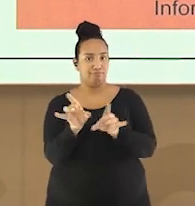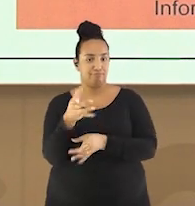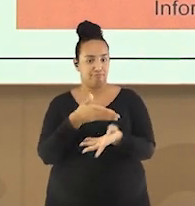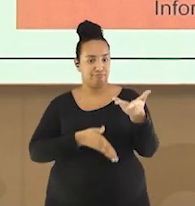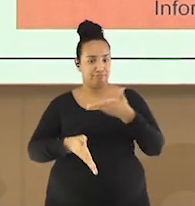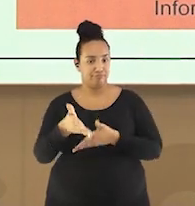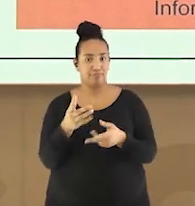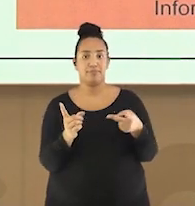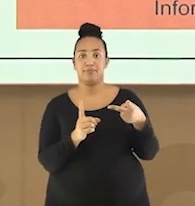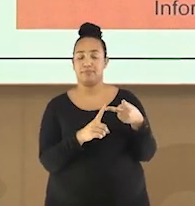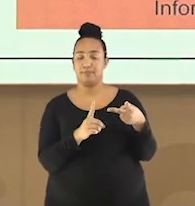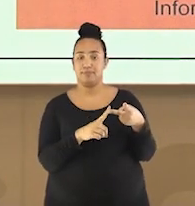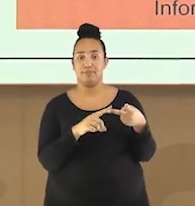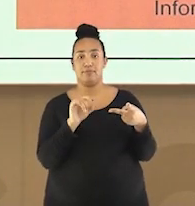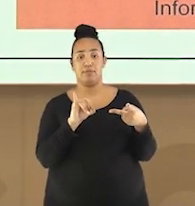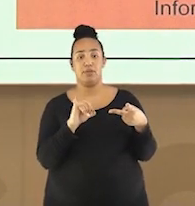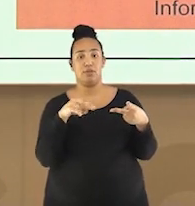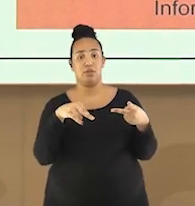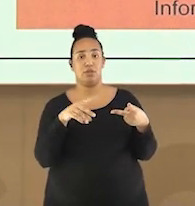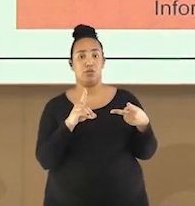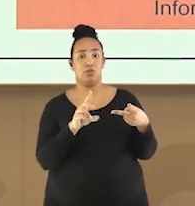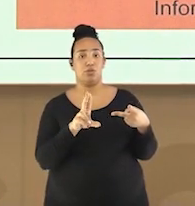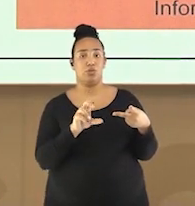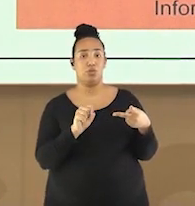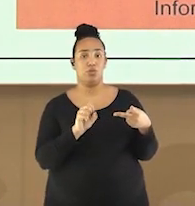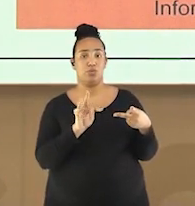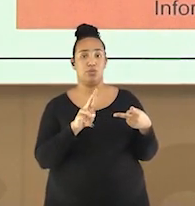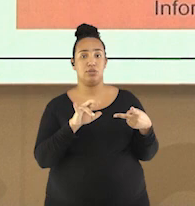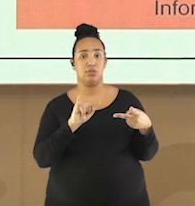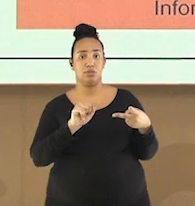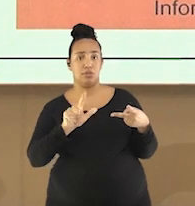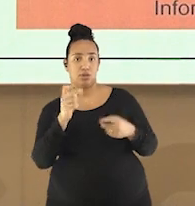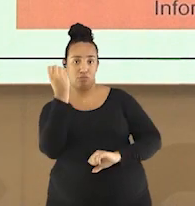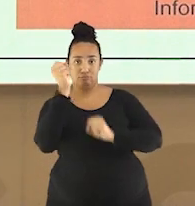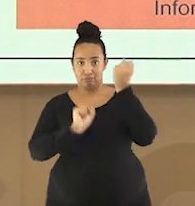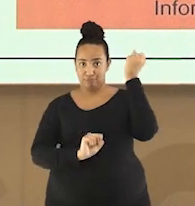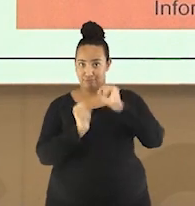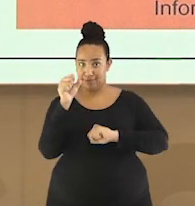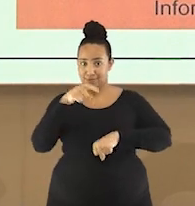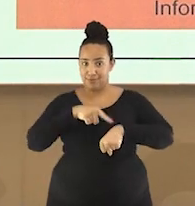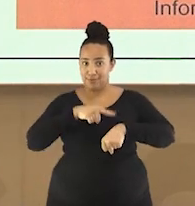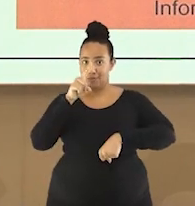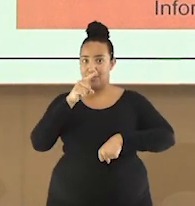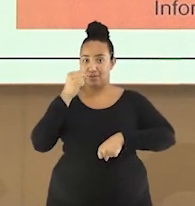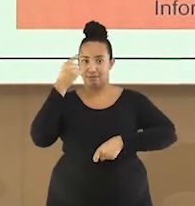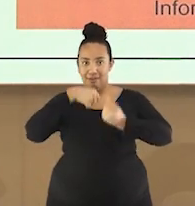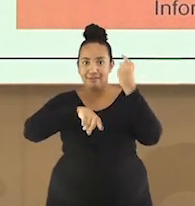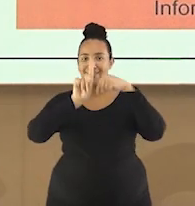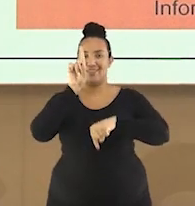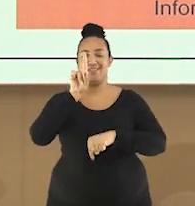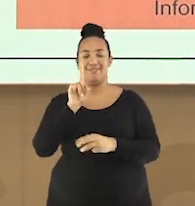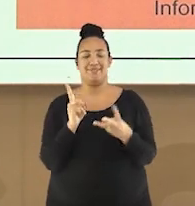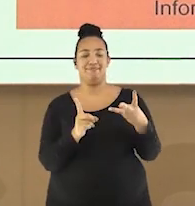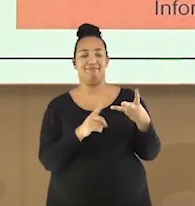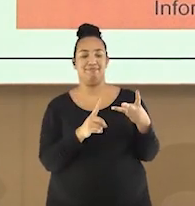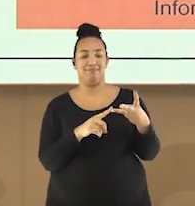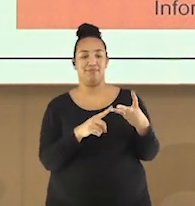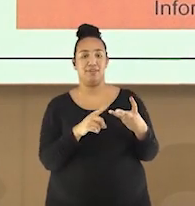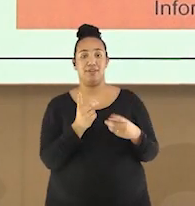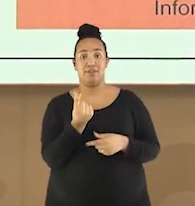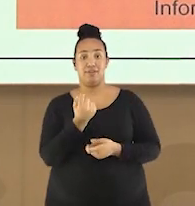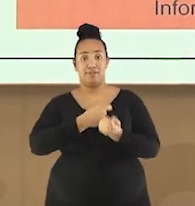Capitalismo industrial, o auge das indústrias, momento de revolução tecnológica. Capitalismo financeiro,